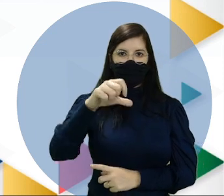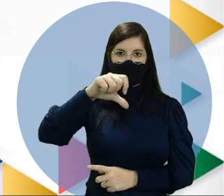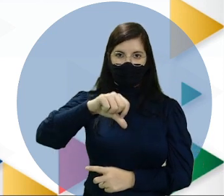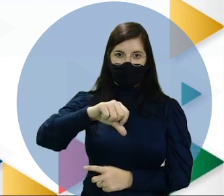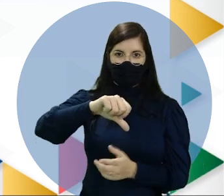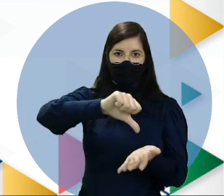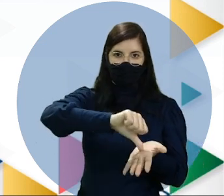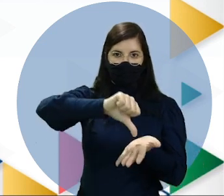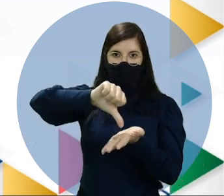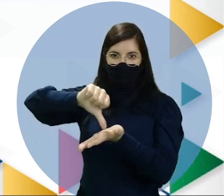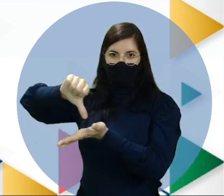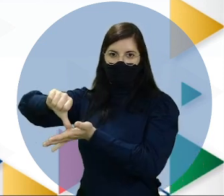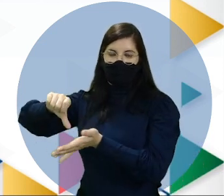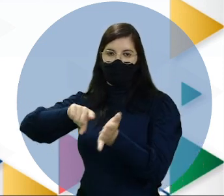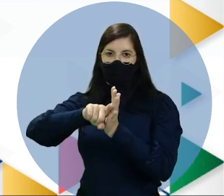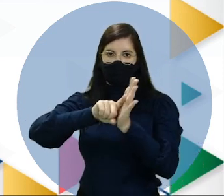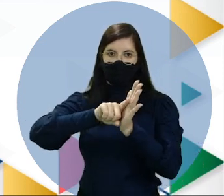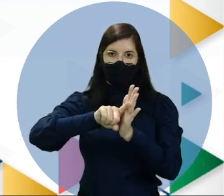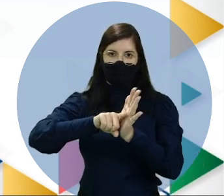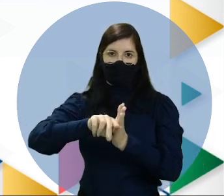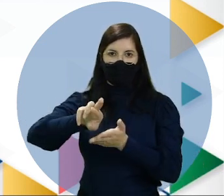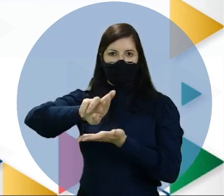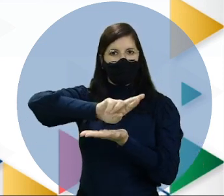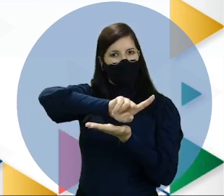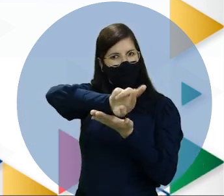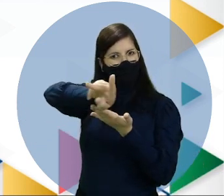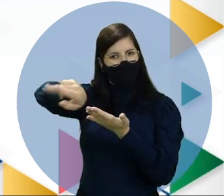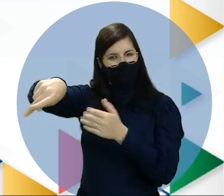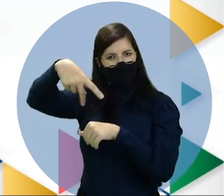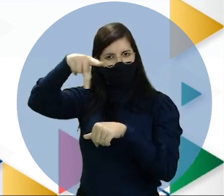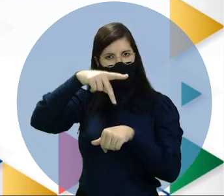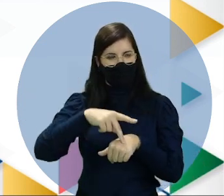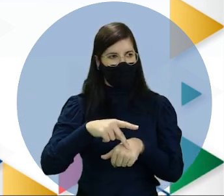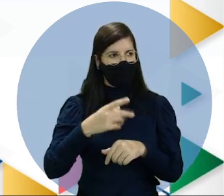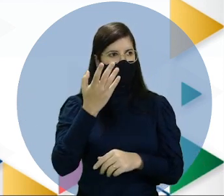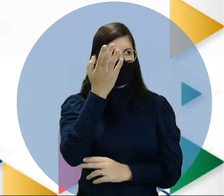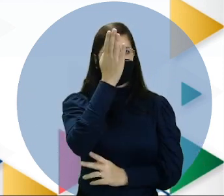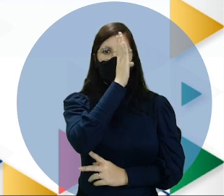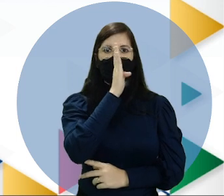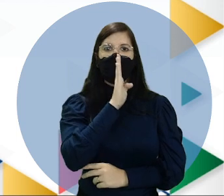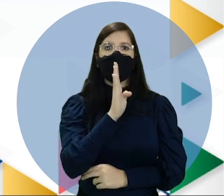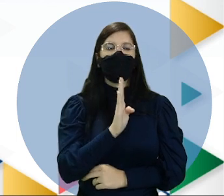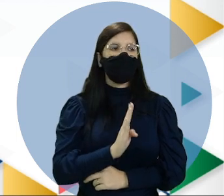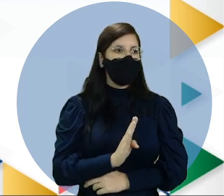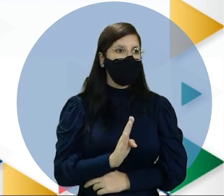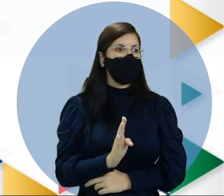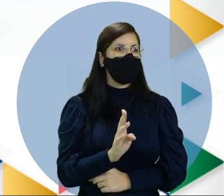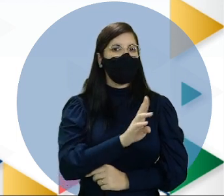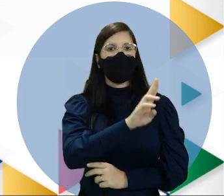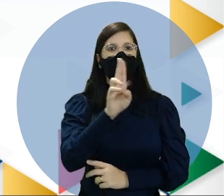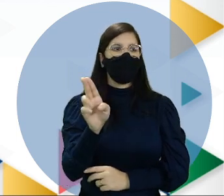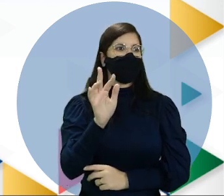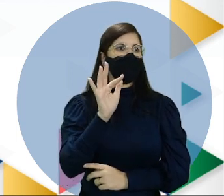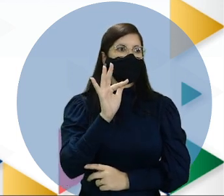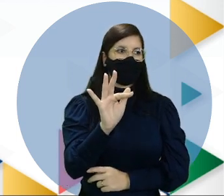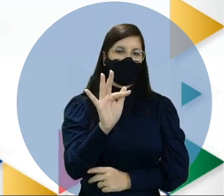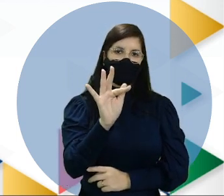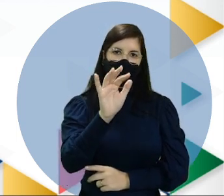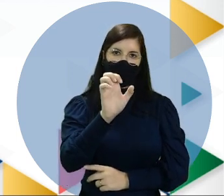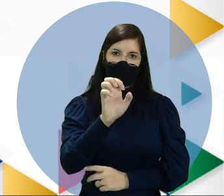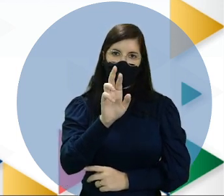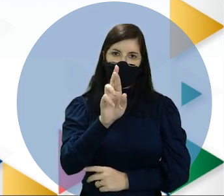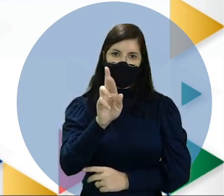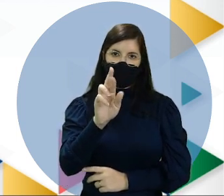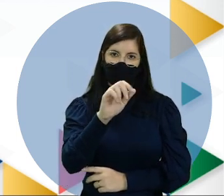de pesquisas de diversos países. A base brasileira da Antártida chama-se Ferraz de